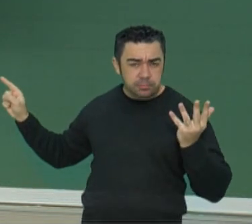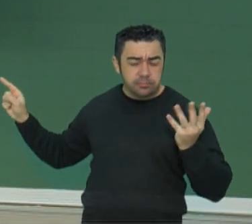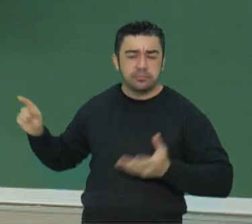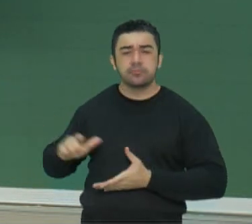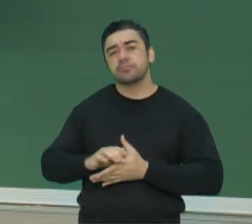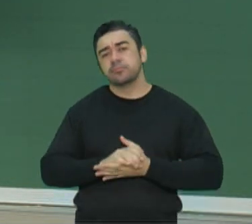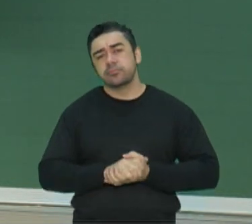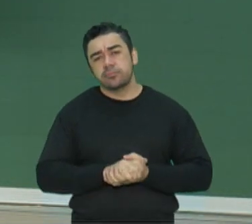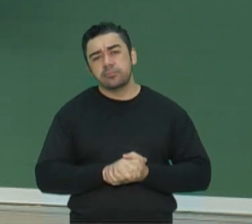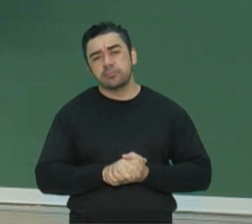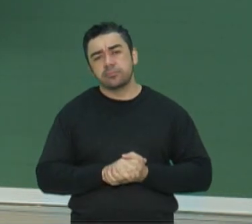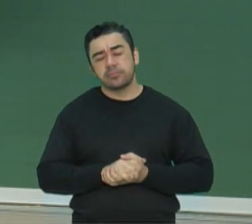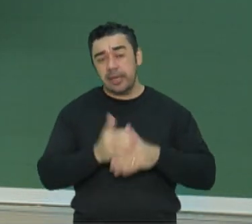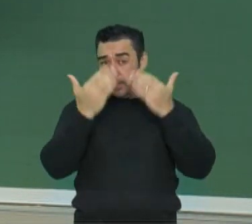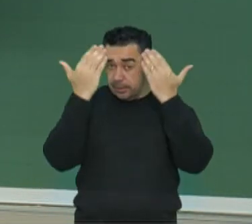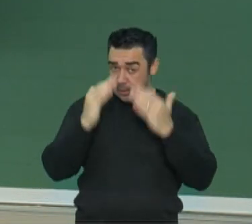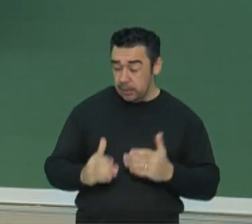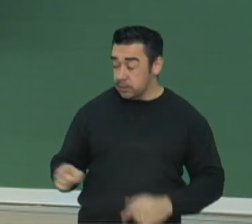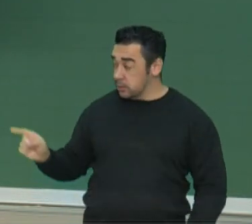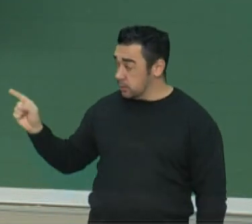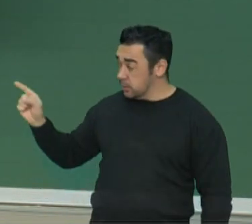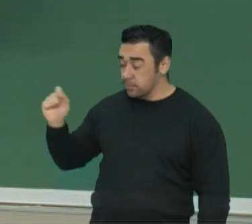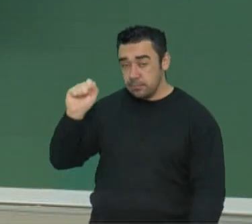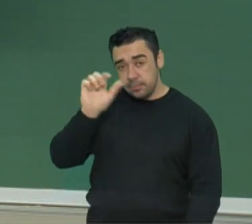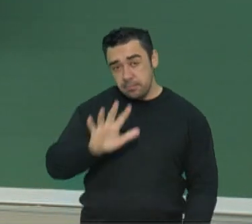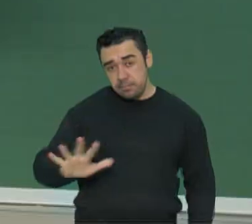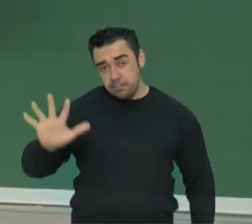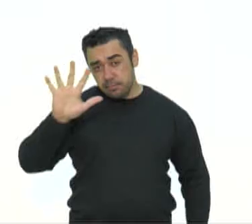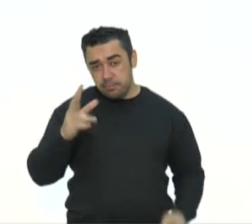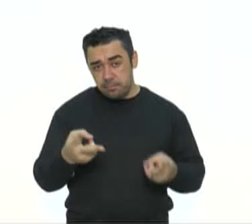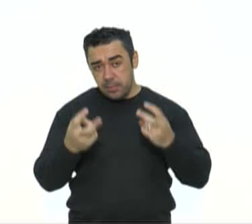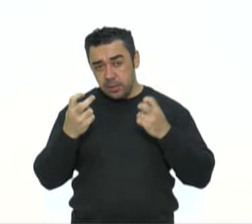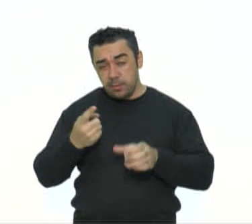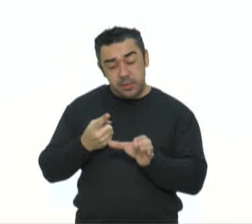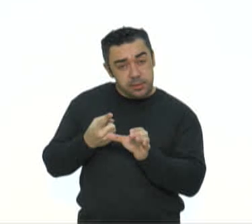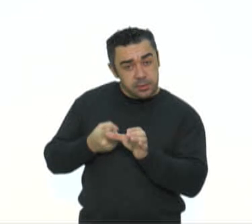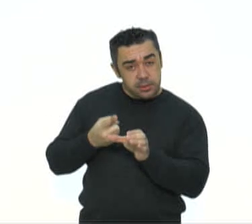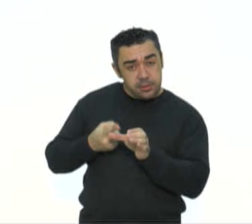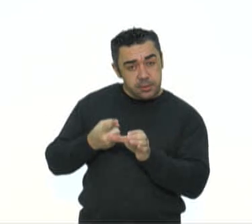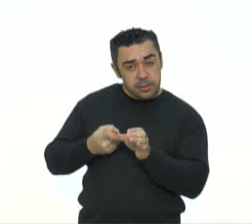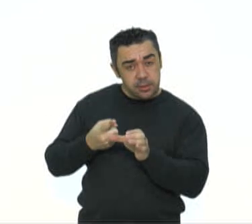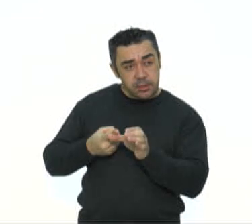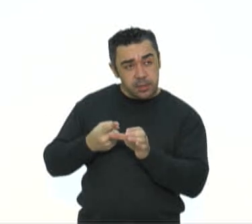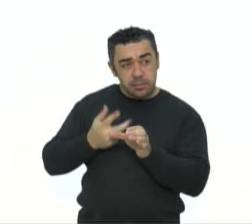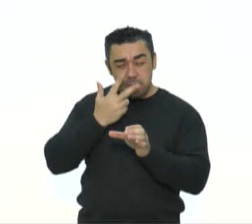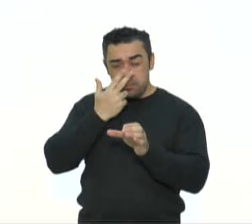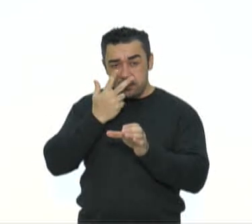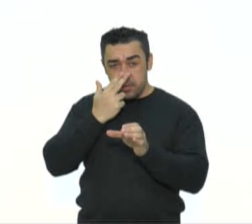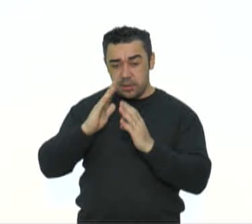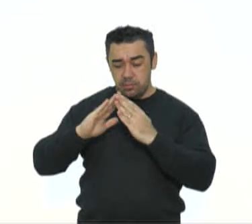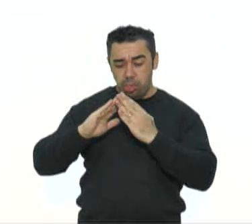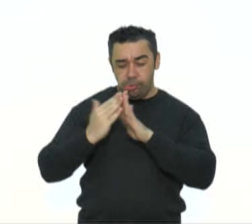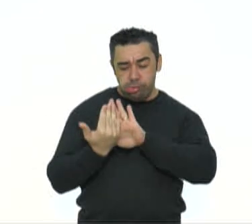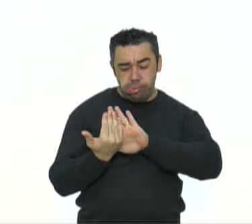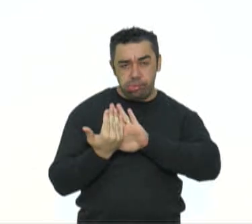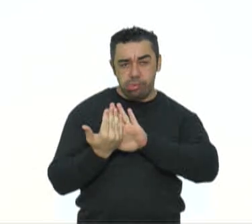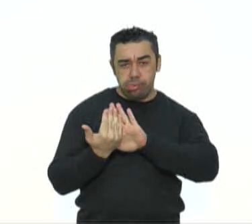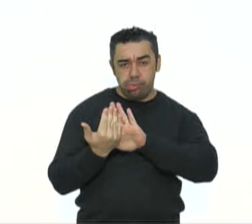acontecimento? Analisando a imagem, você percebe que tem uma cidade parcialmente destruída.